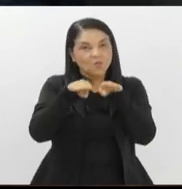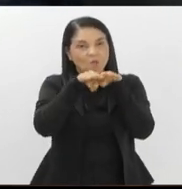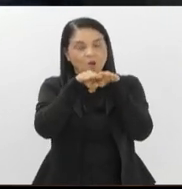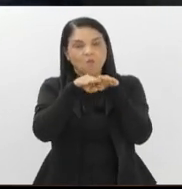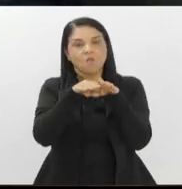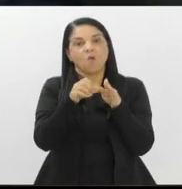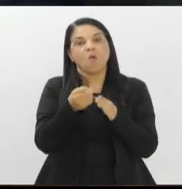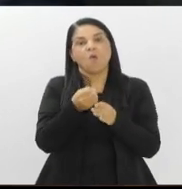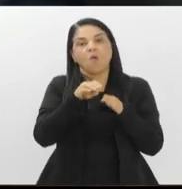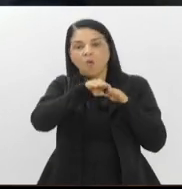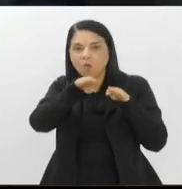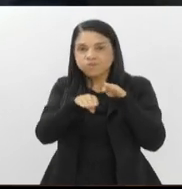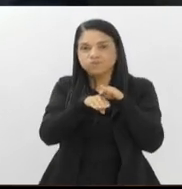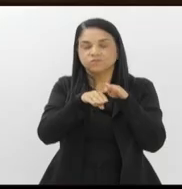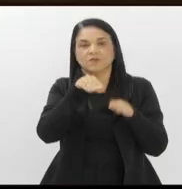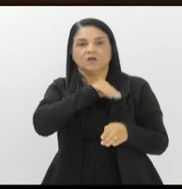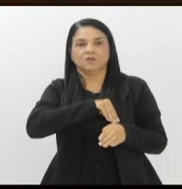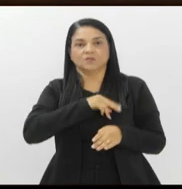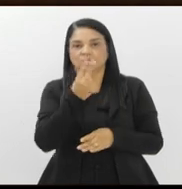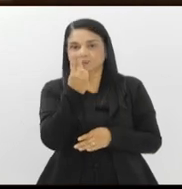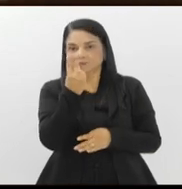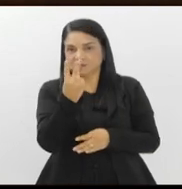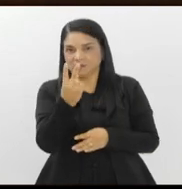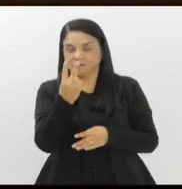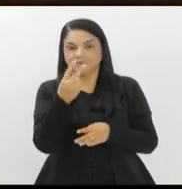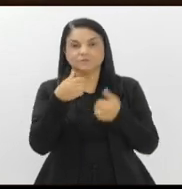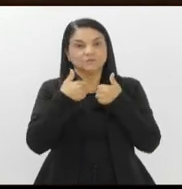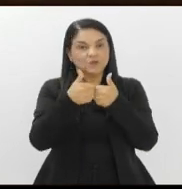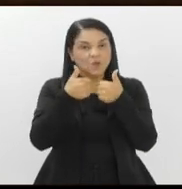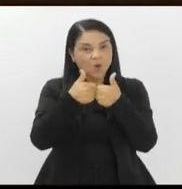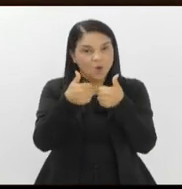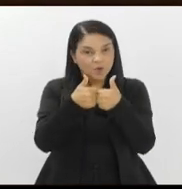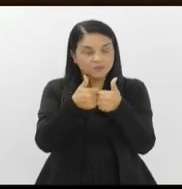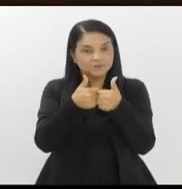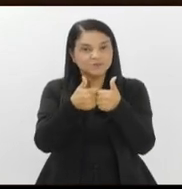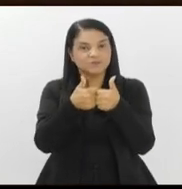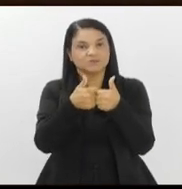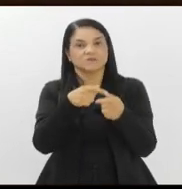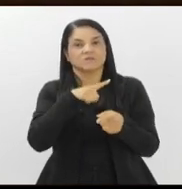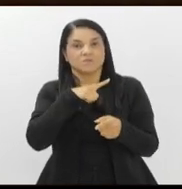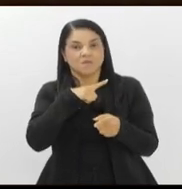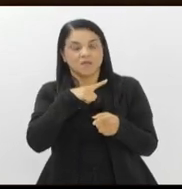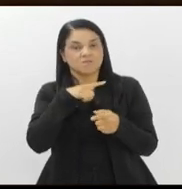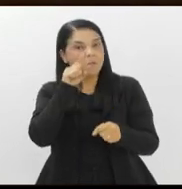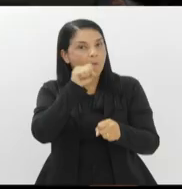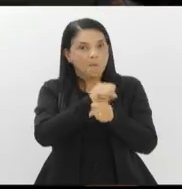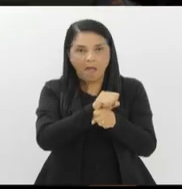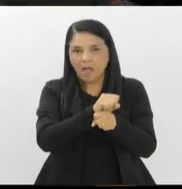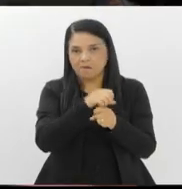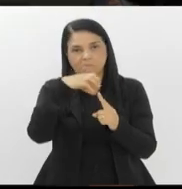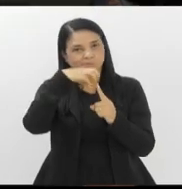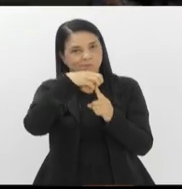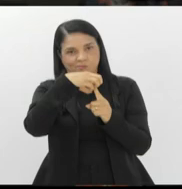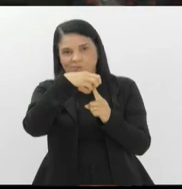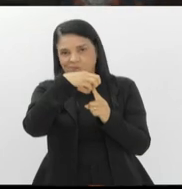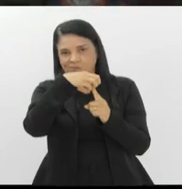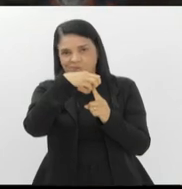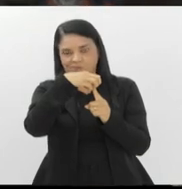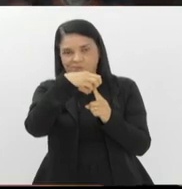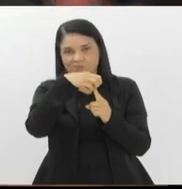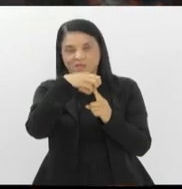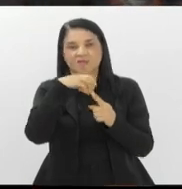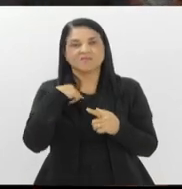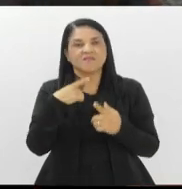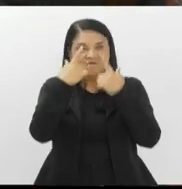a dois salários mínimos, além de ônibus intermunicipais que não param no ponto. A violência física,